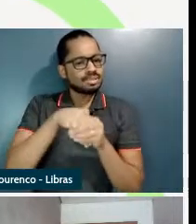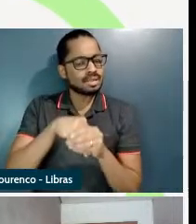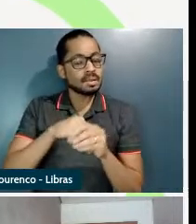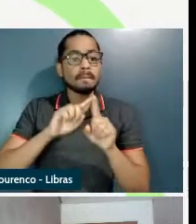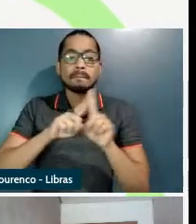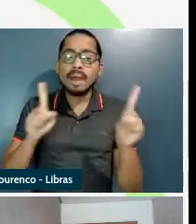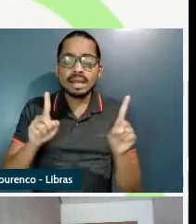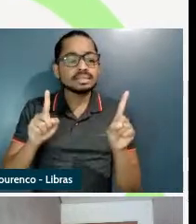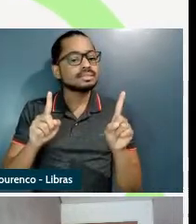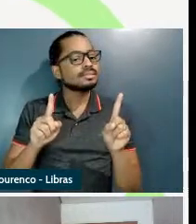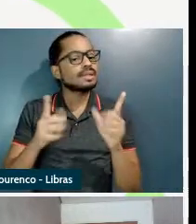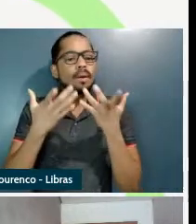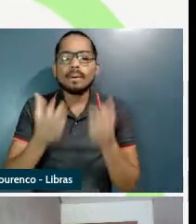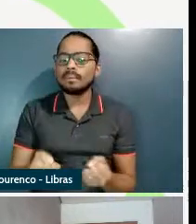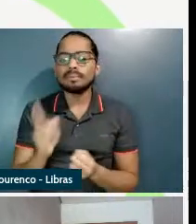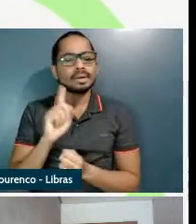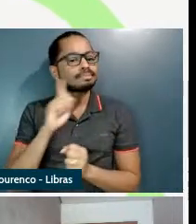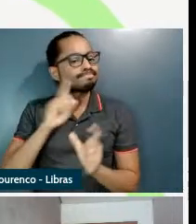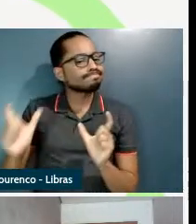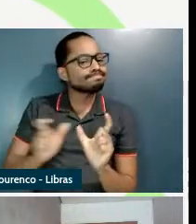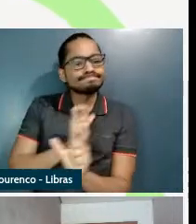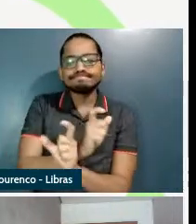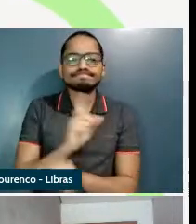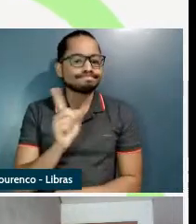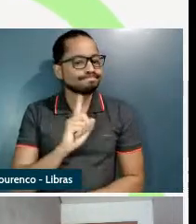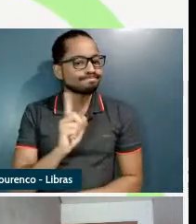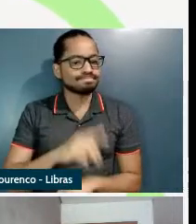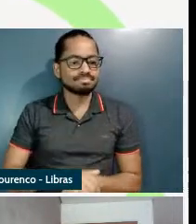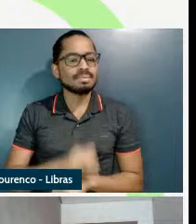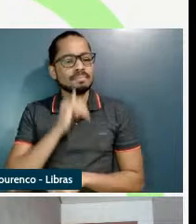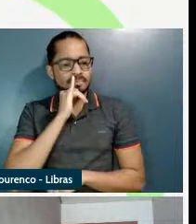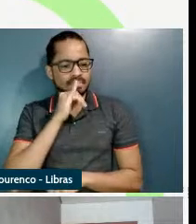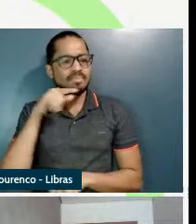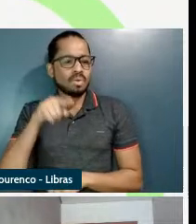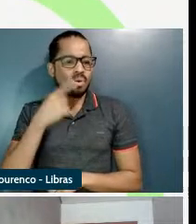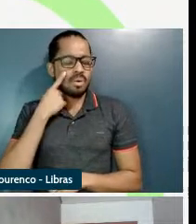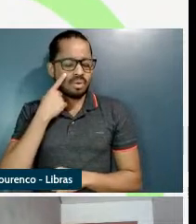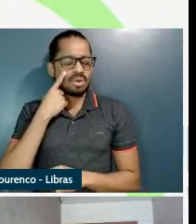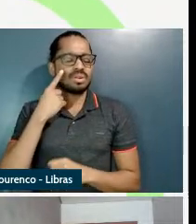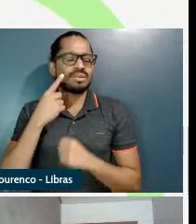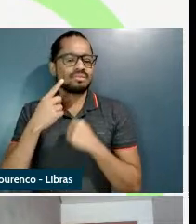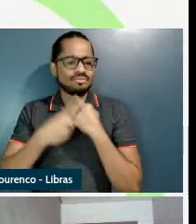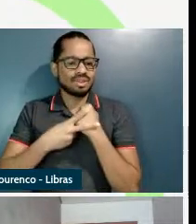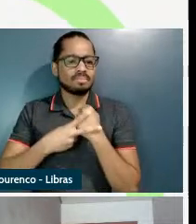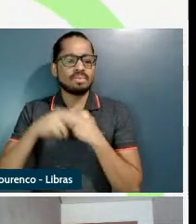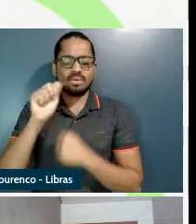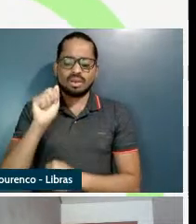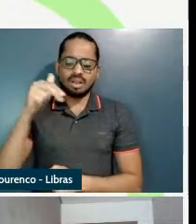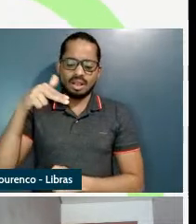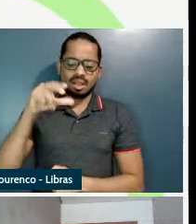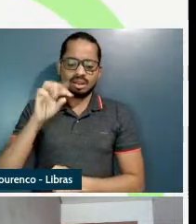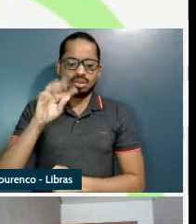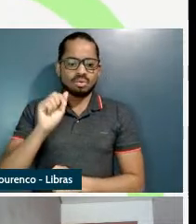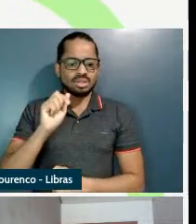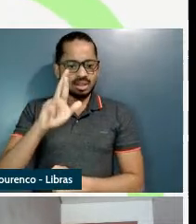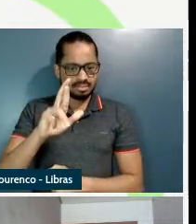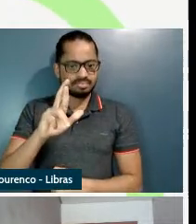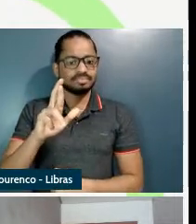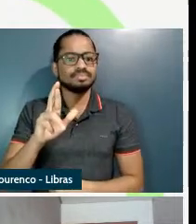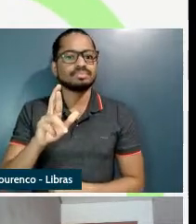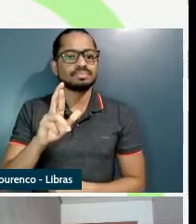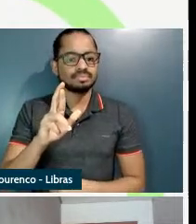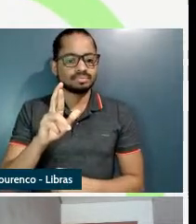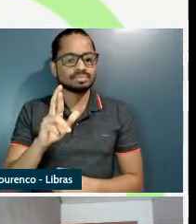esse tipo de inversão locativa que é o caso do verbo anotar o policial anotou a versão do suspeito no livro de ocorrências